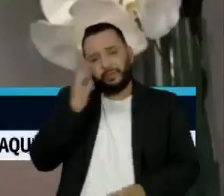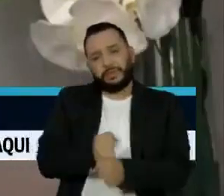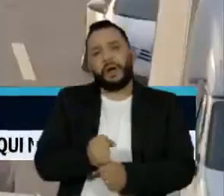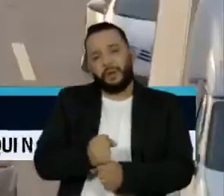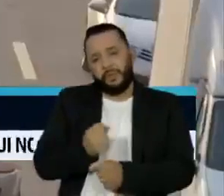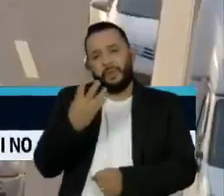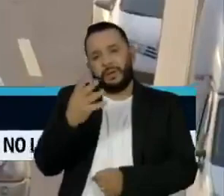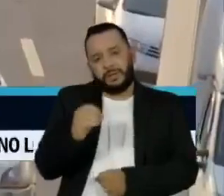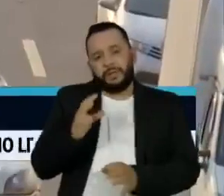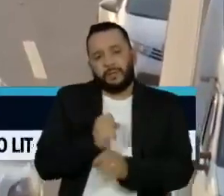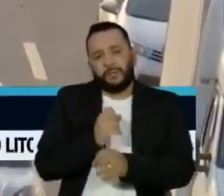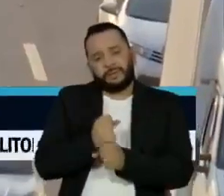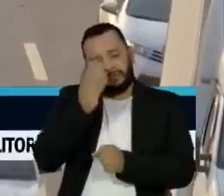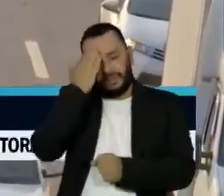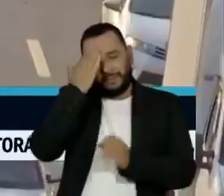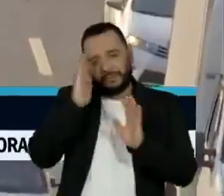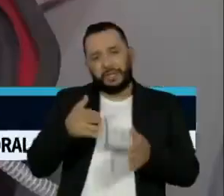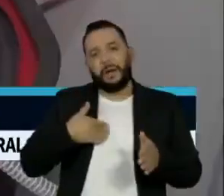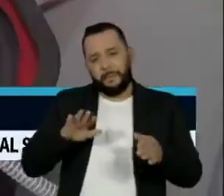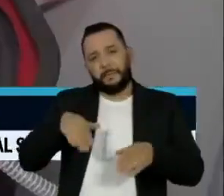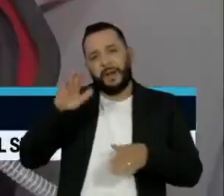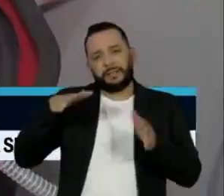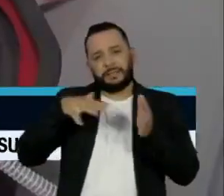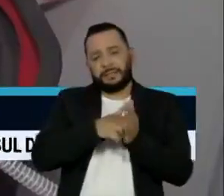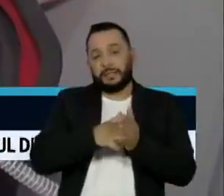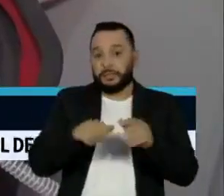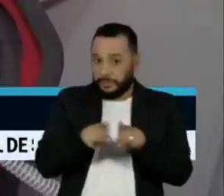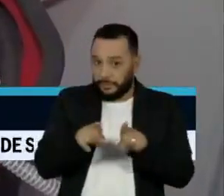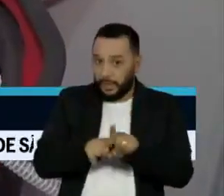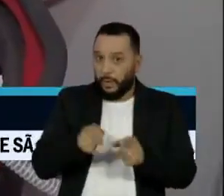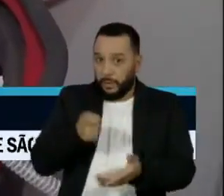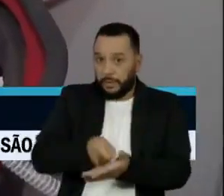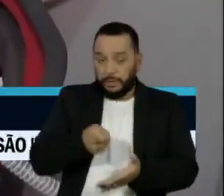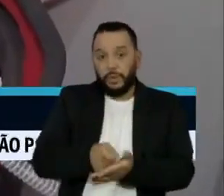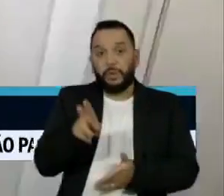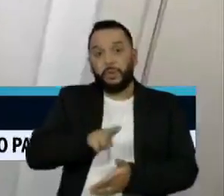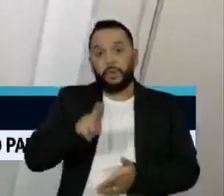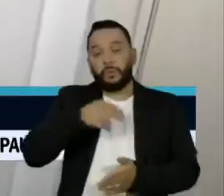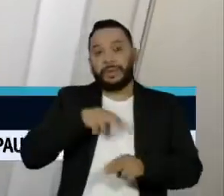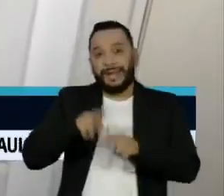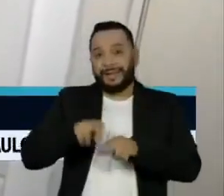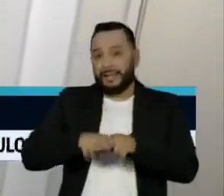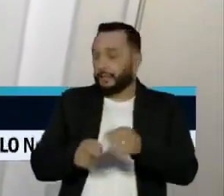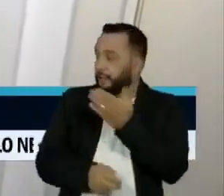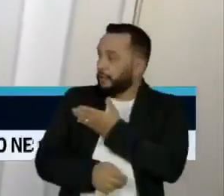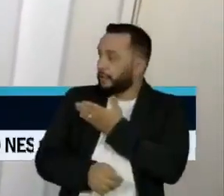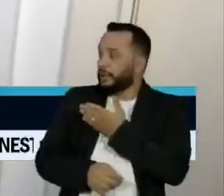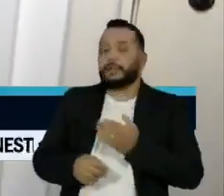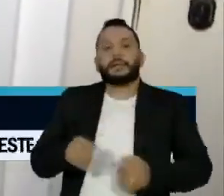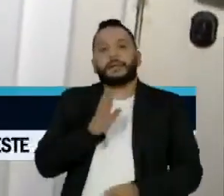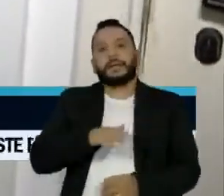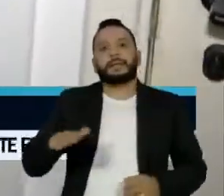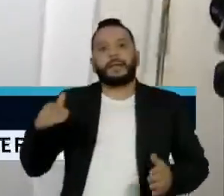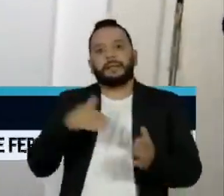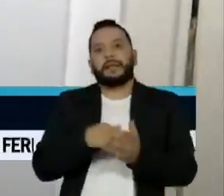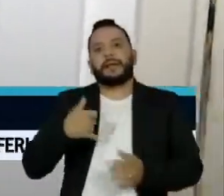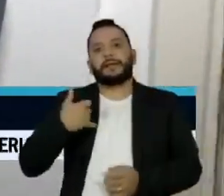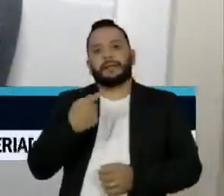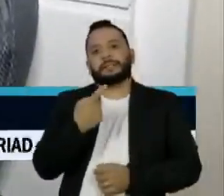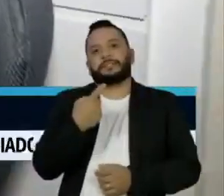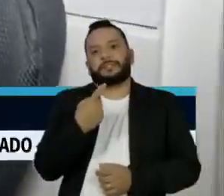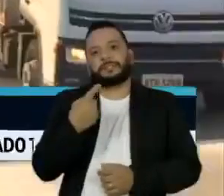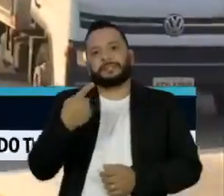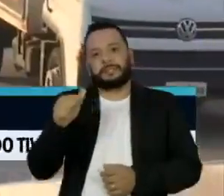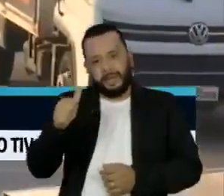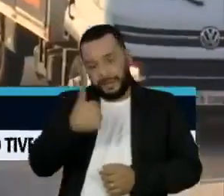em mais acidentes. A nova lei torna obrigatório o uso da cadeirinha para crianças de até 10 anos que ainda não atingiram 1,45m de